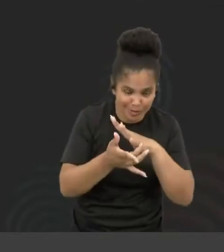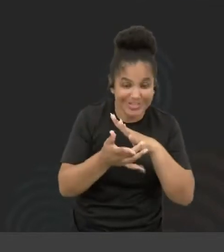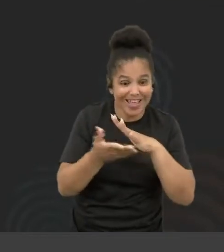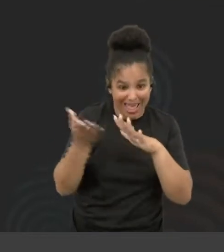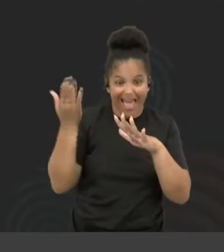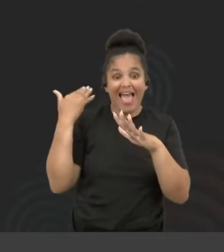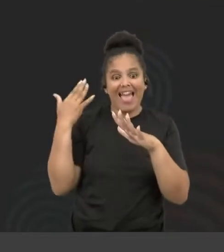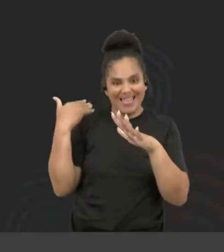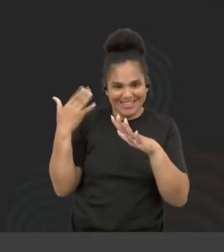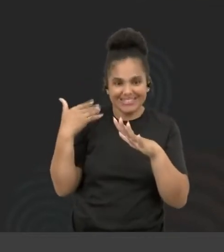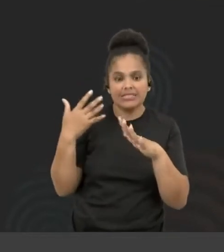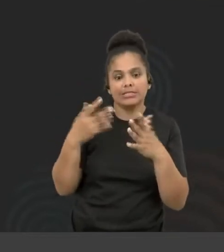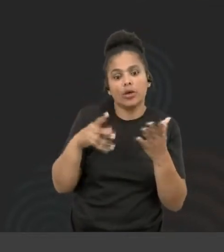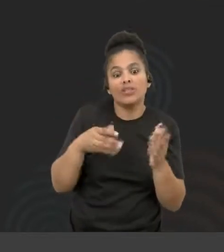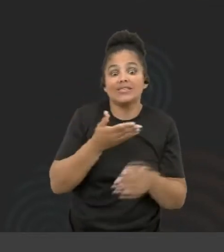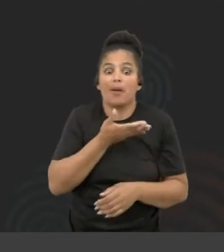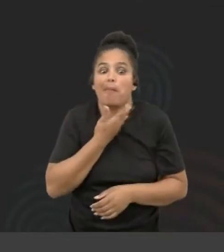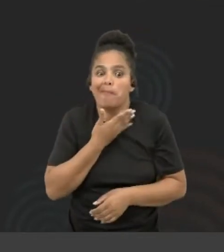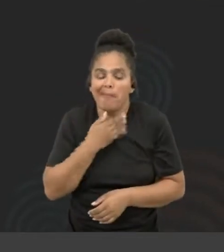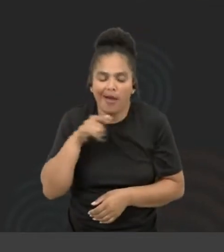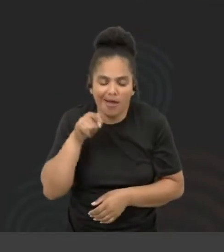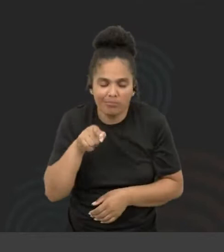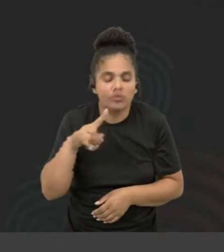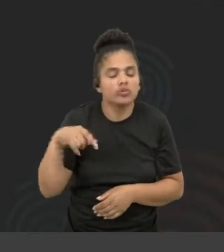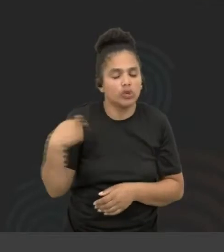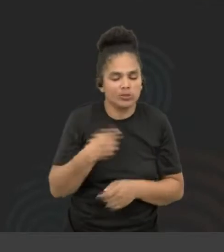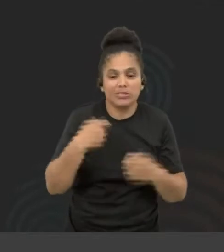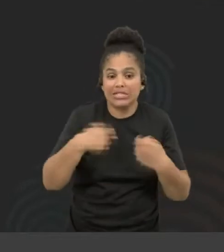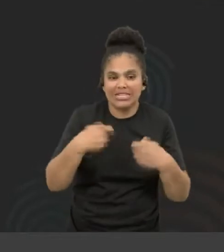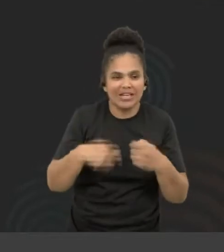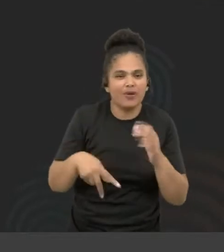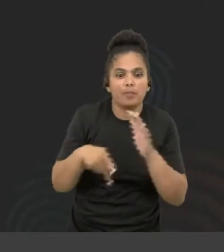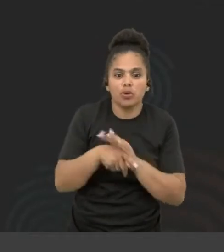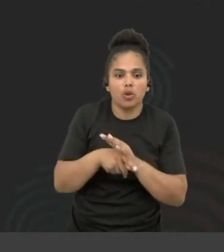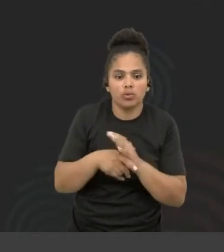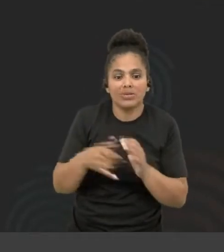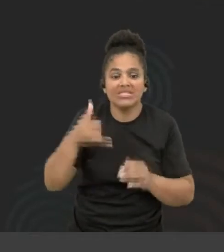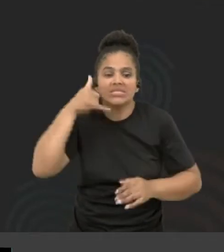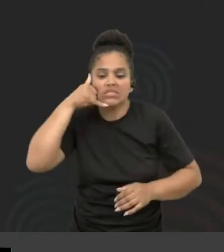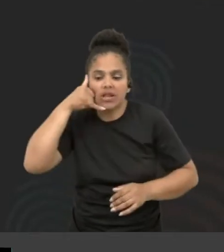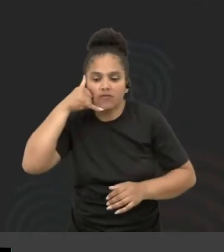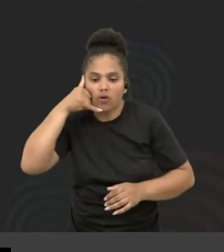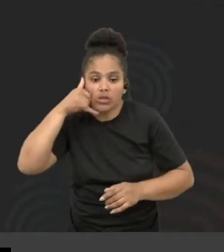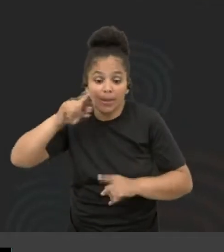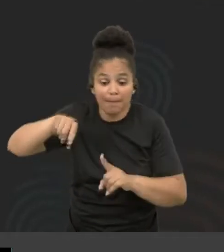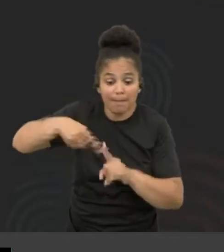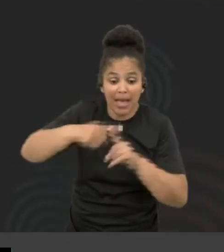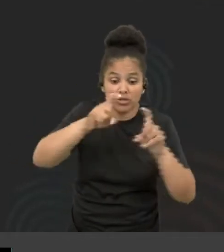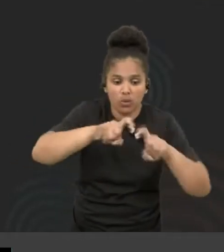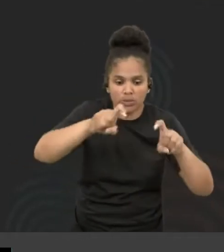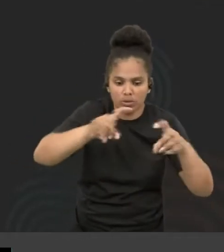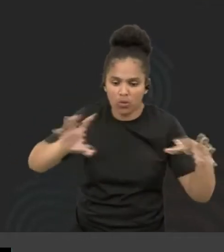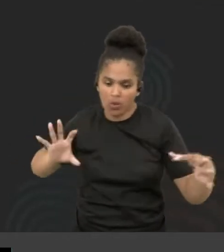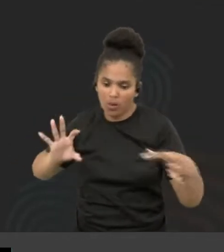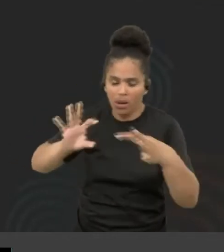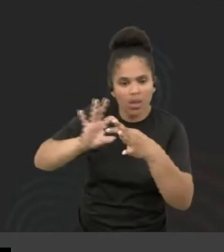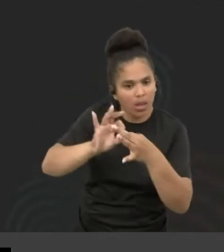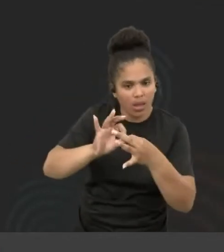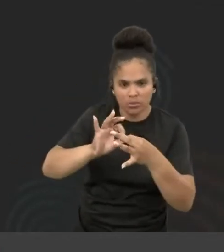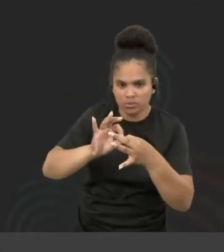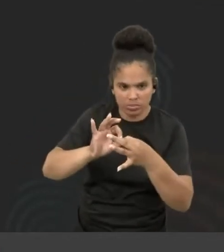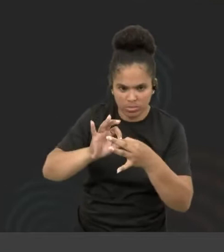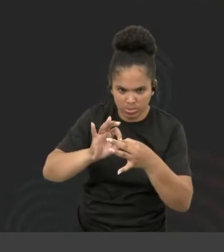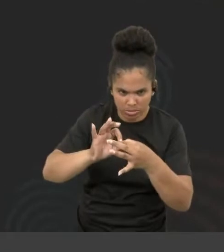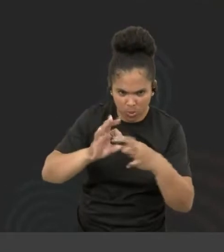depois, no Papo Vox, você tinha que usar o sistema discado, vejam vocês, a gente tinha que usar, e não era qualquer